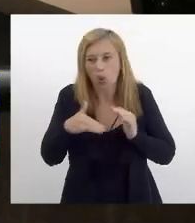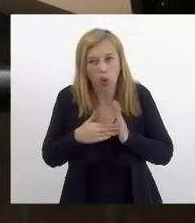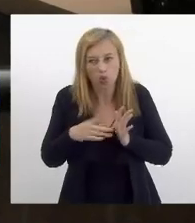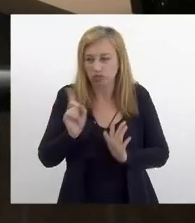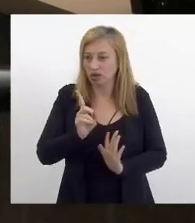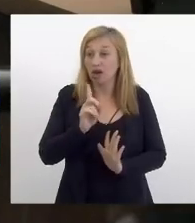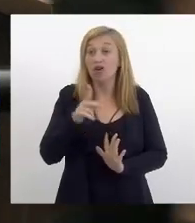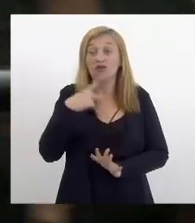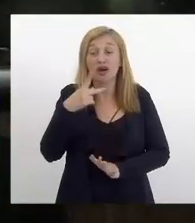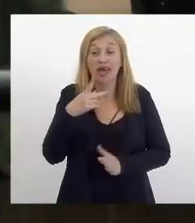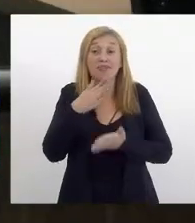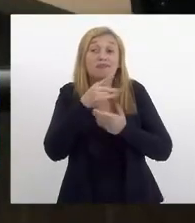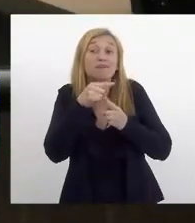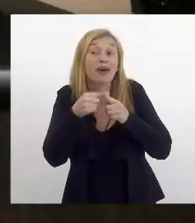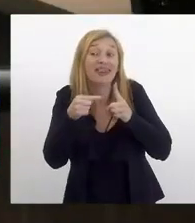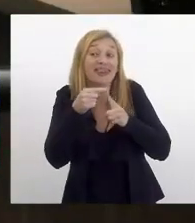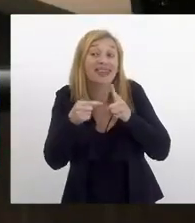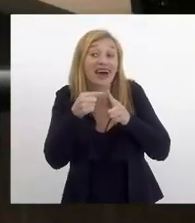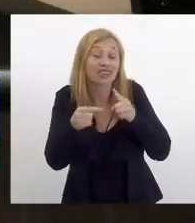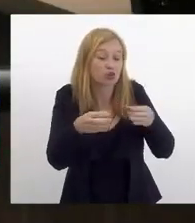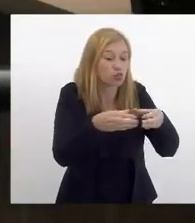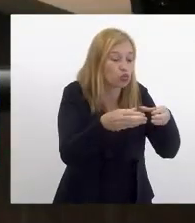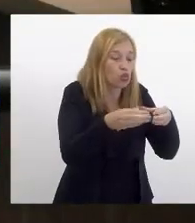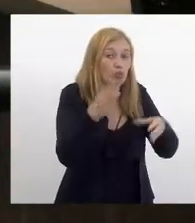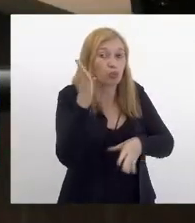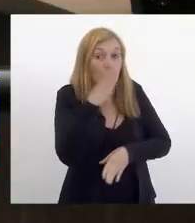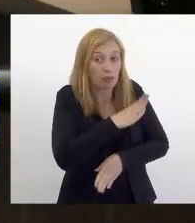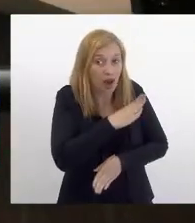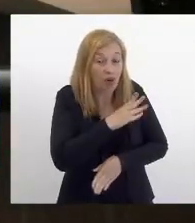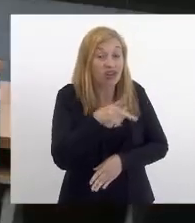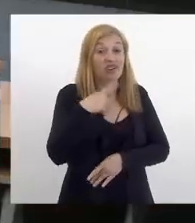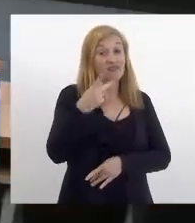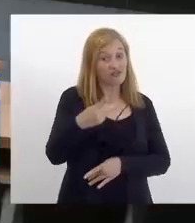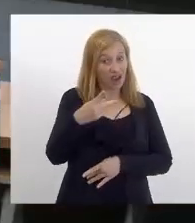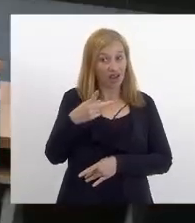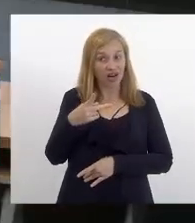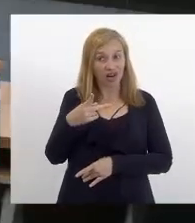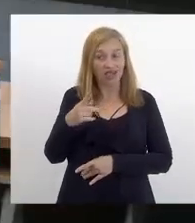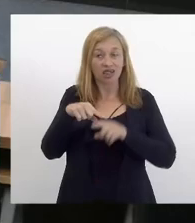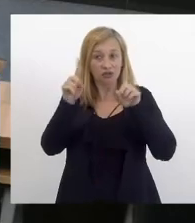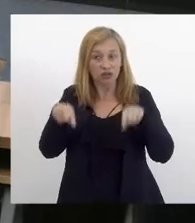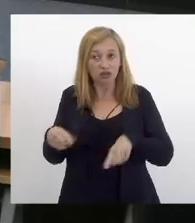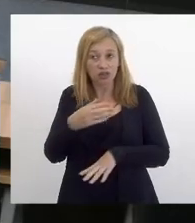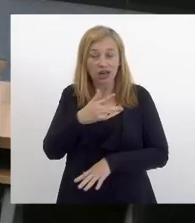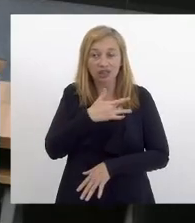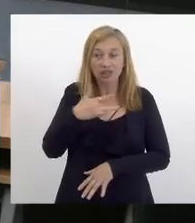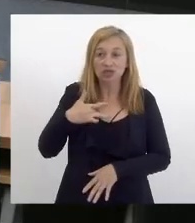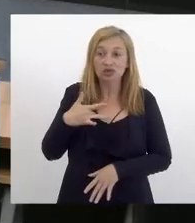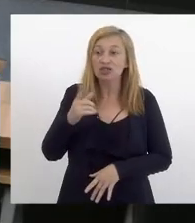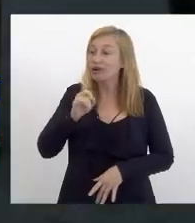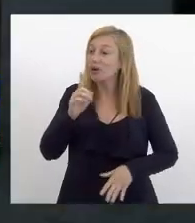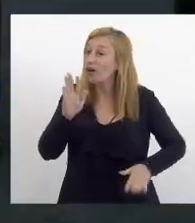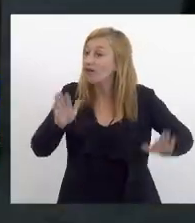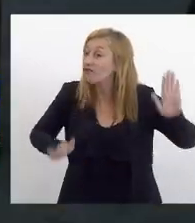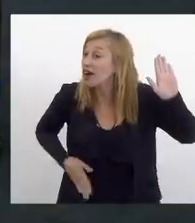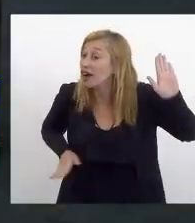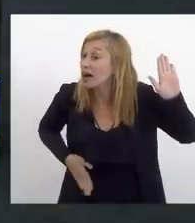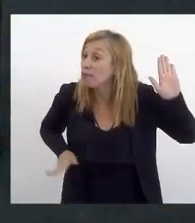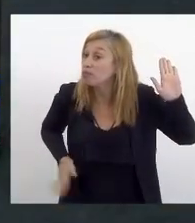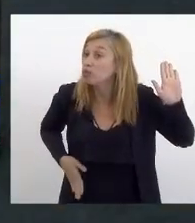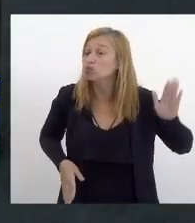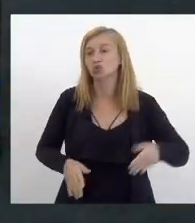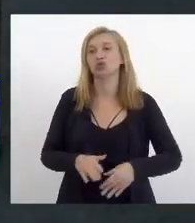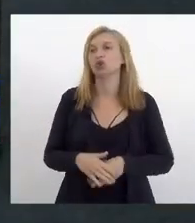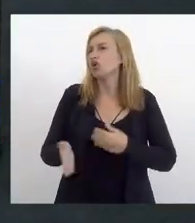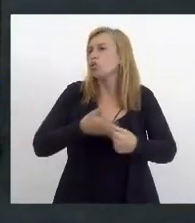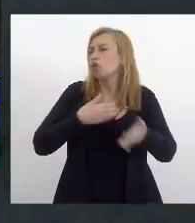claro falei que isso é uma parte uma banda podre que se dizem funcionários da saúde mas na verdade são vagabundos vagabundos como